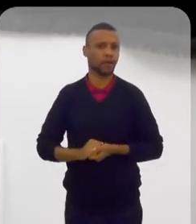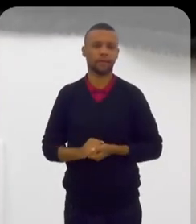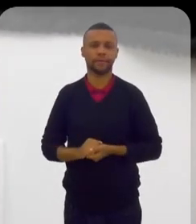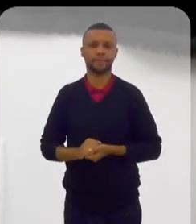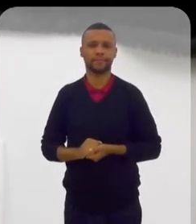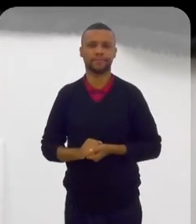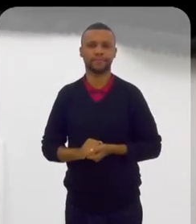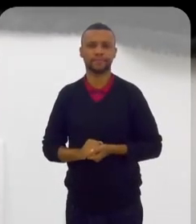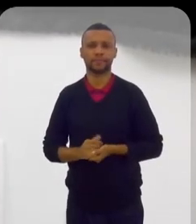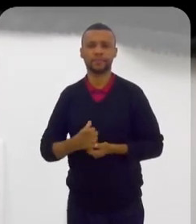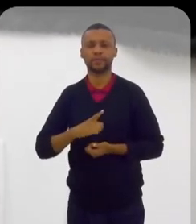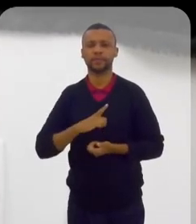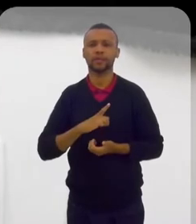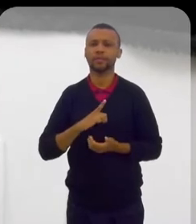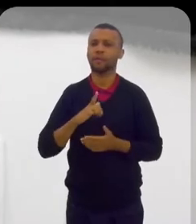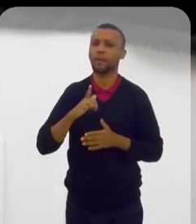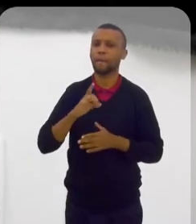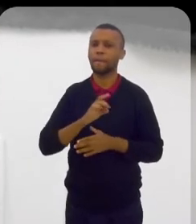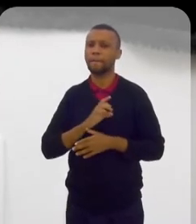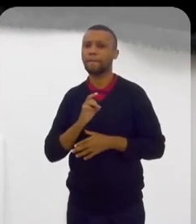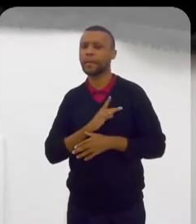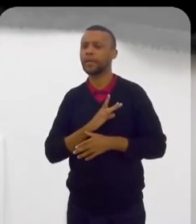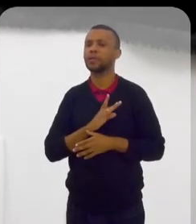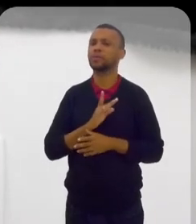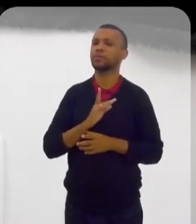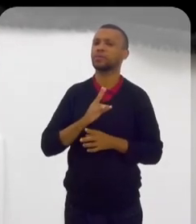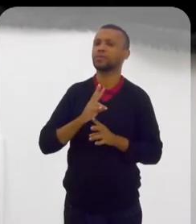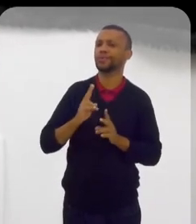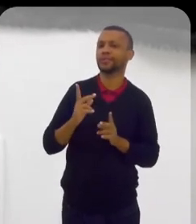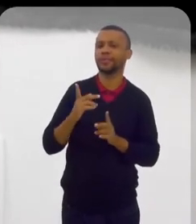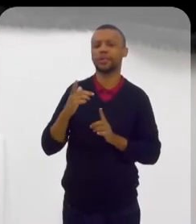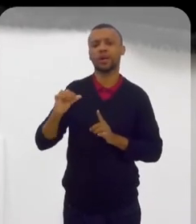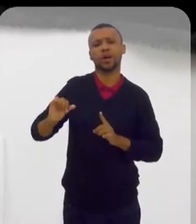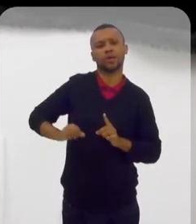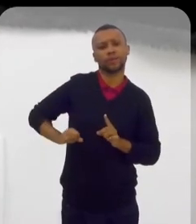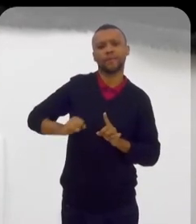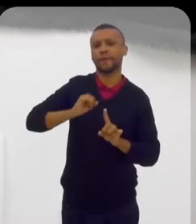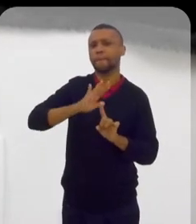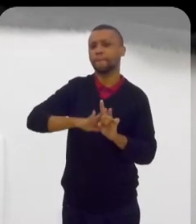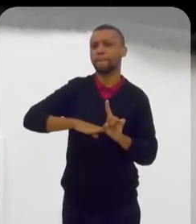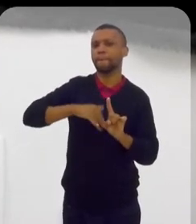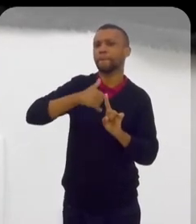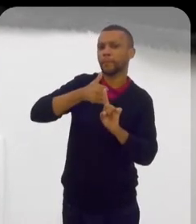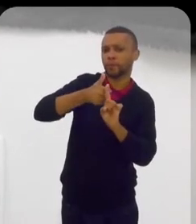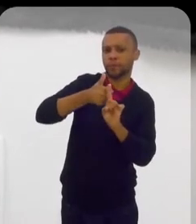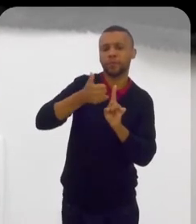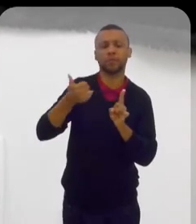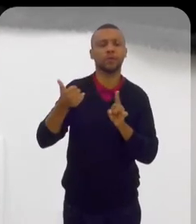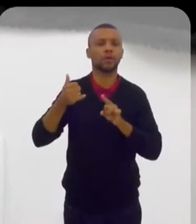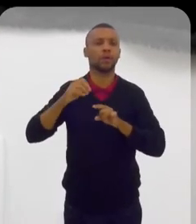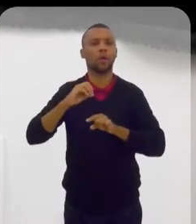Temendo, assim, alguma questão de bullying ou, talvez, uma questão de